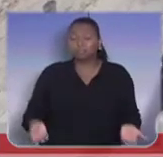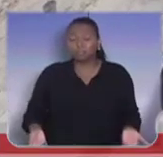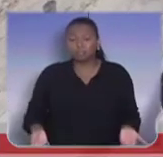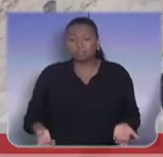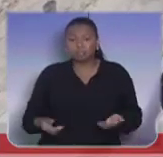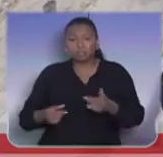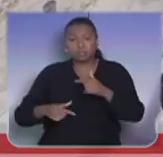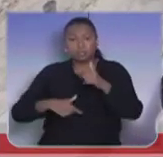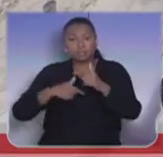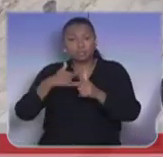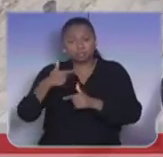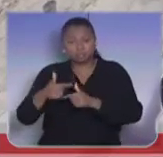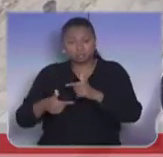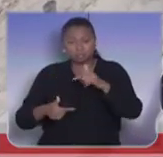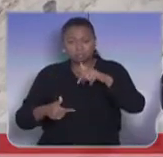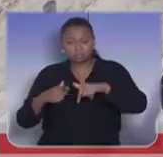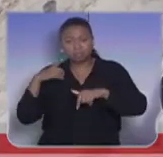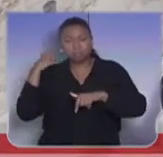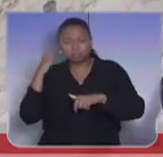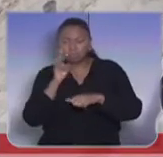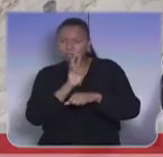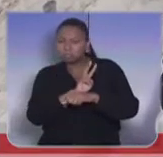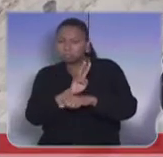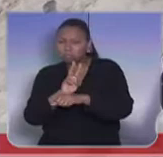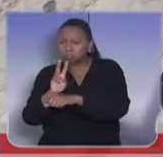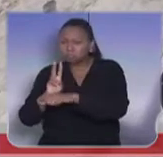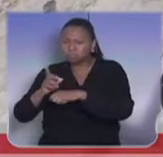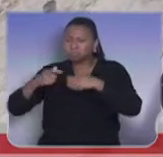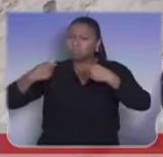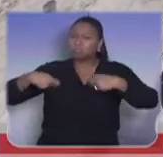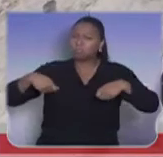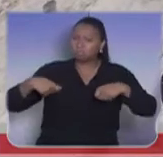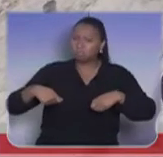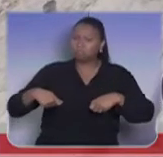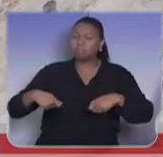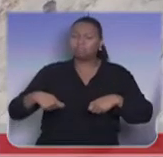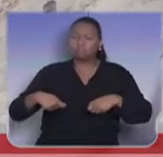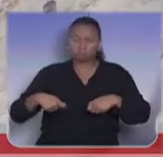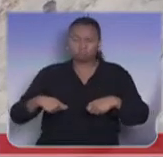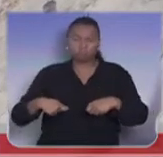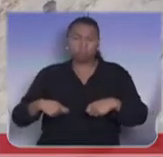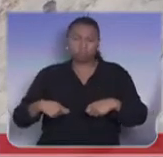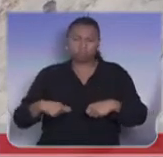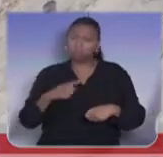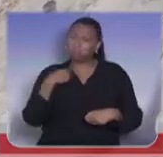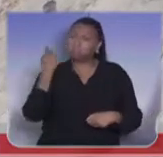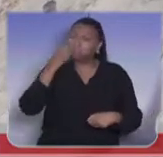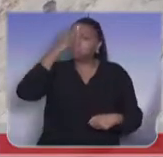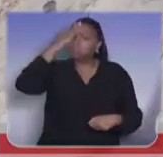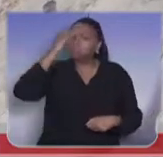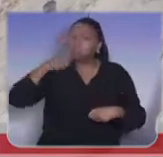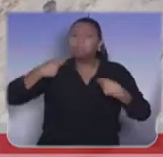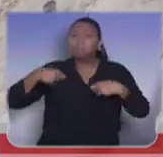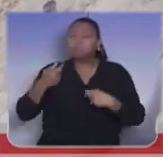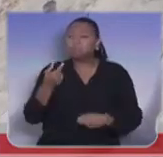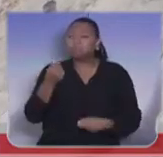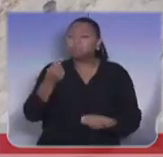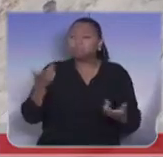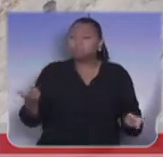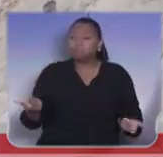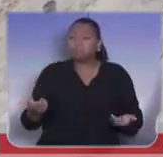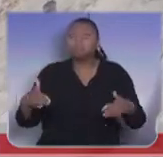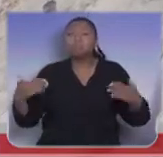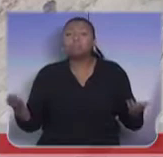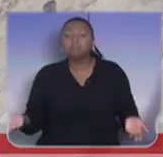fiscalizar, que é da nossa alçada saber para onde foi esse